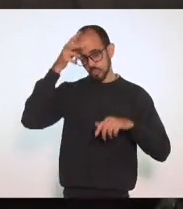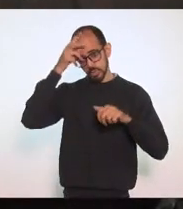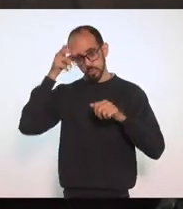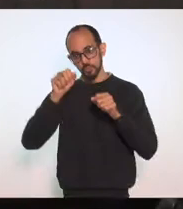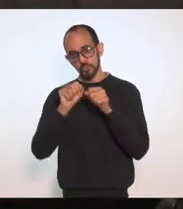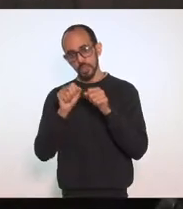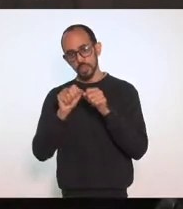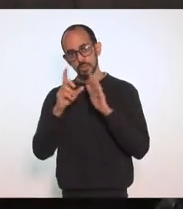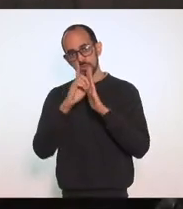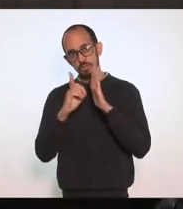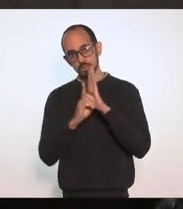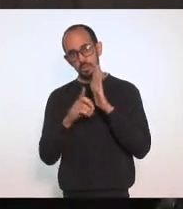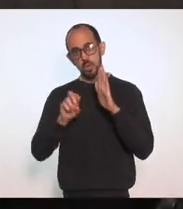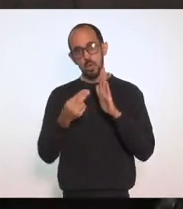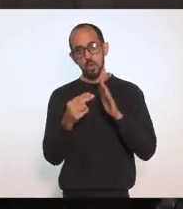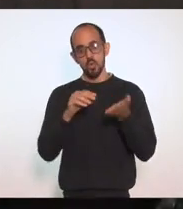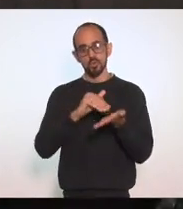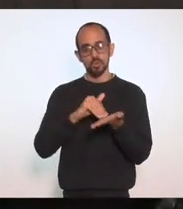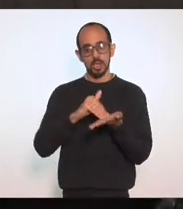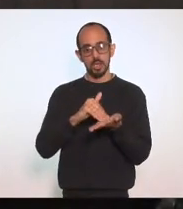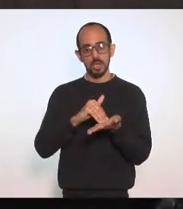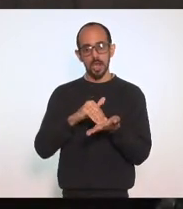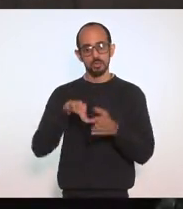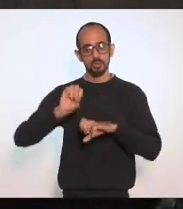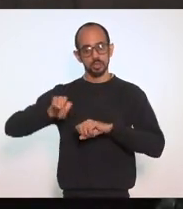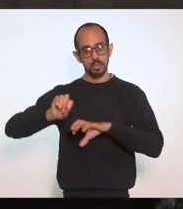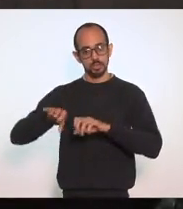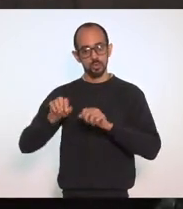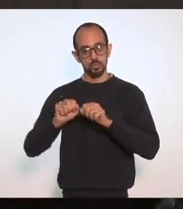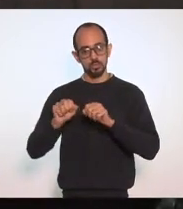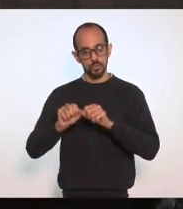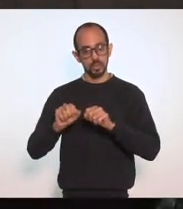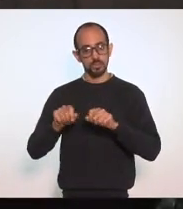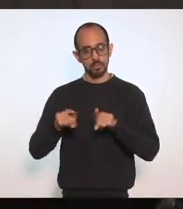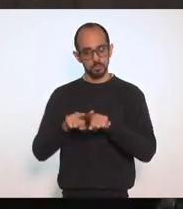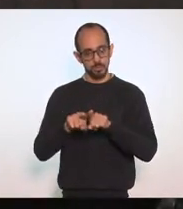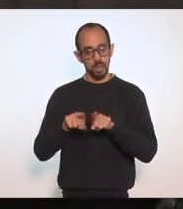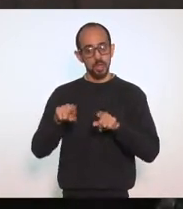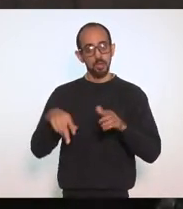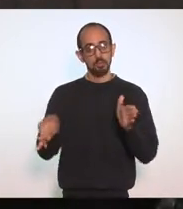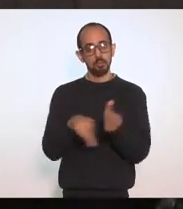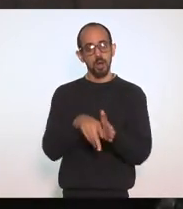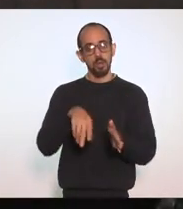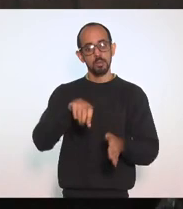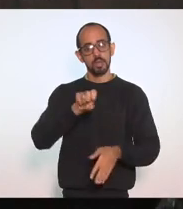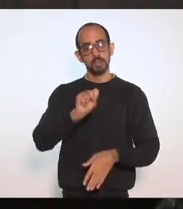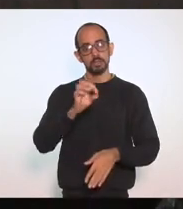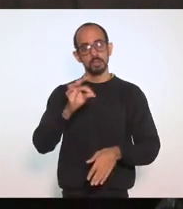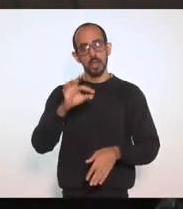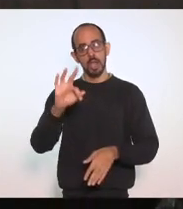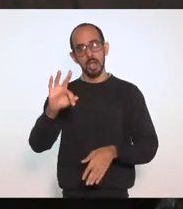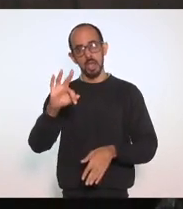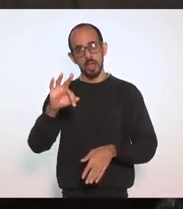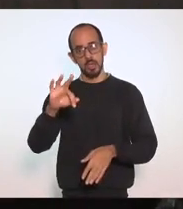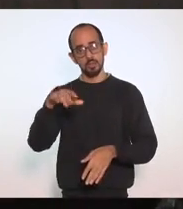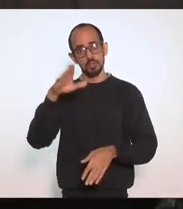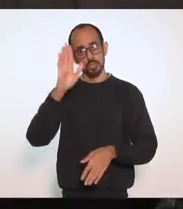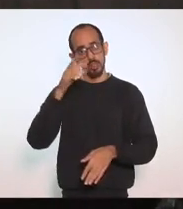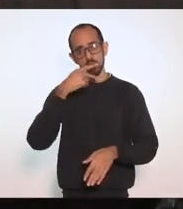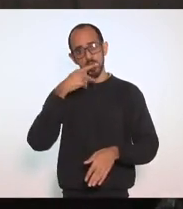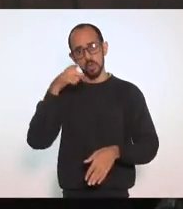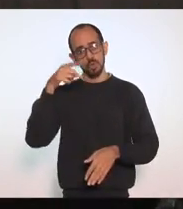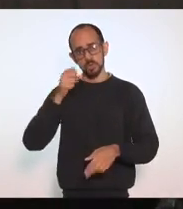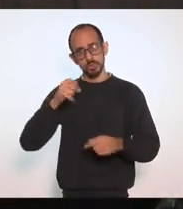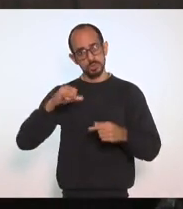educação Baixou uma portaria Se houver alguma colisão Isso o próprio Supremo Tribunal Federal Já disciplinou Quando houver Quando houver